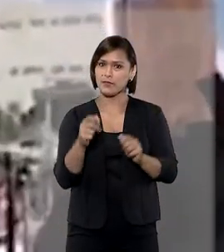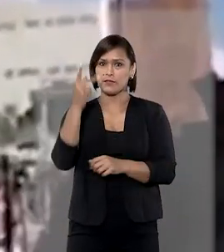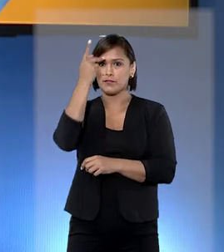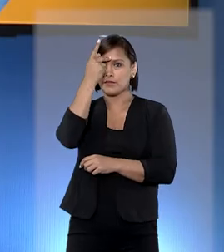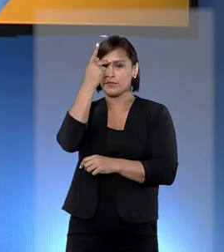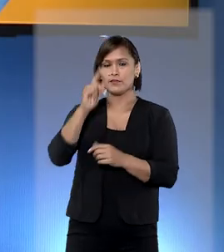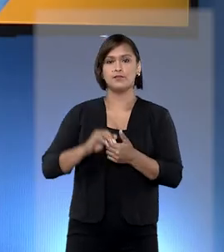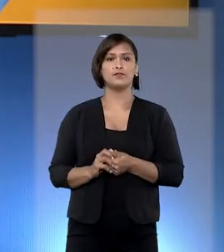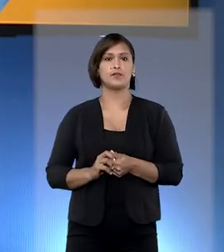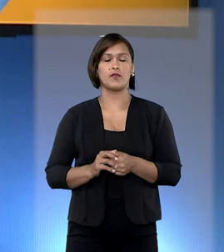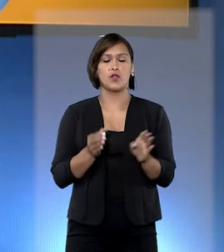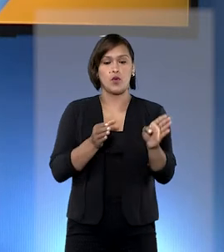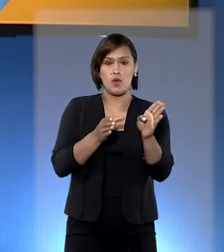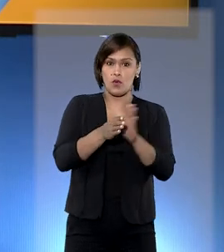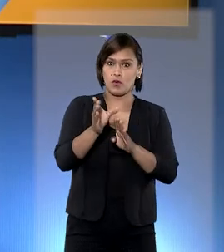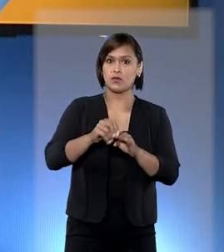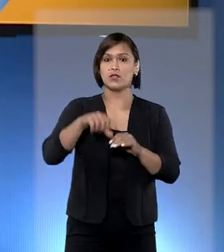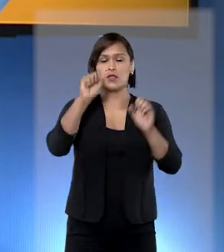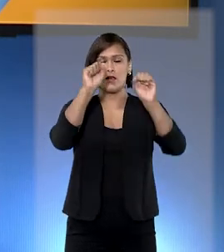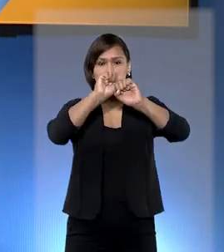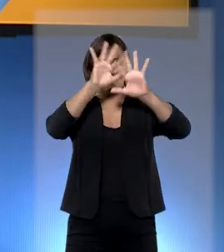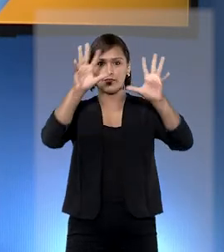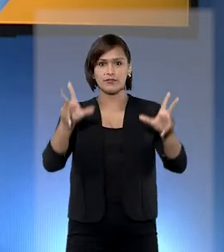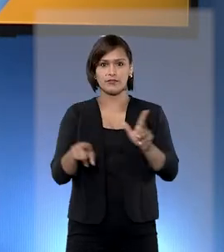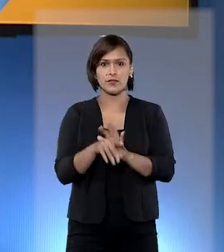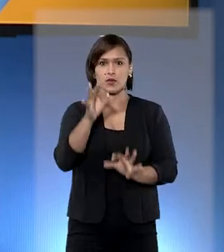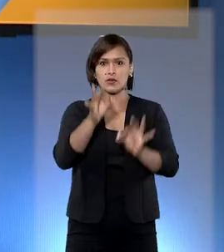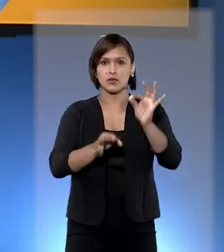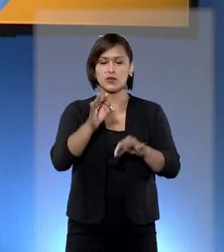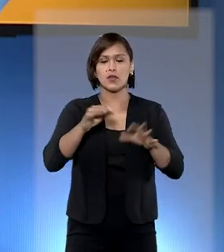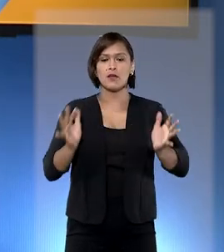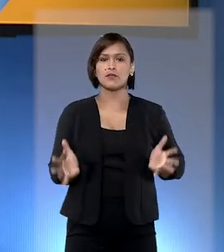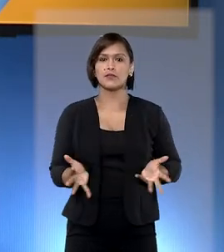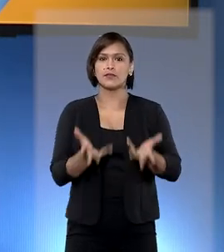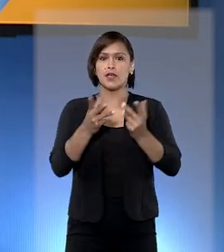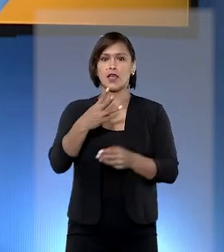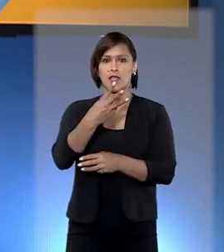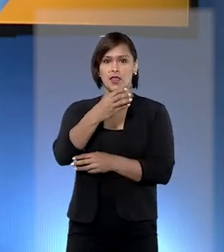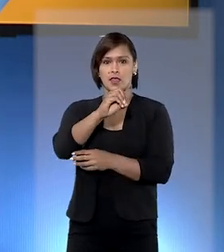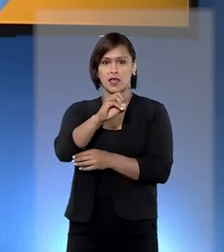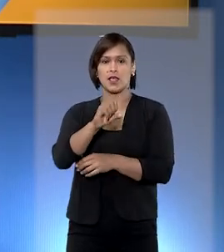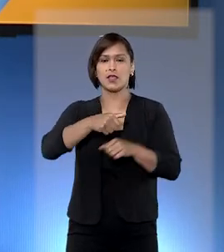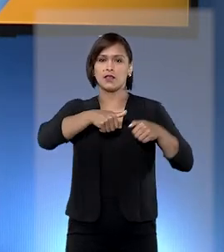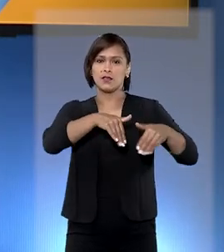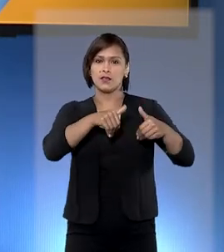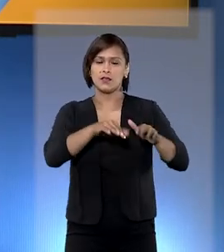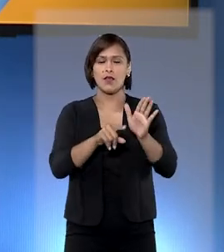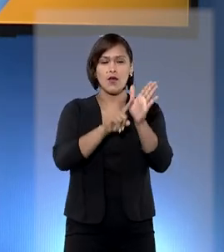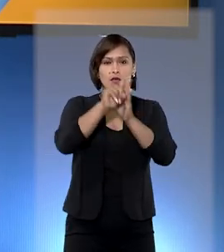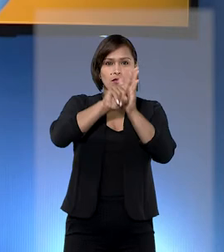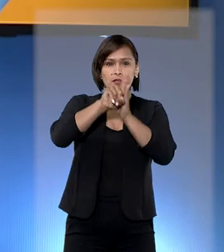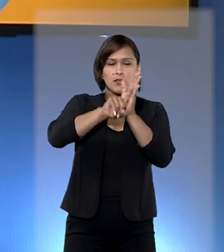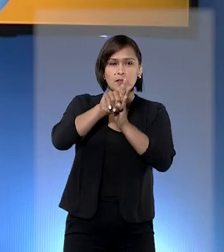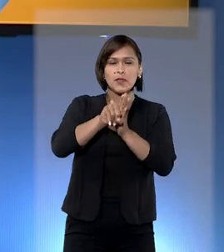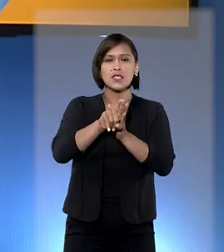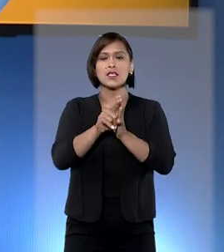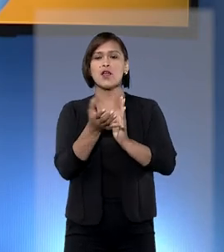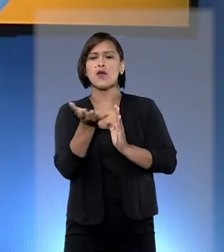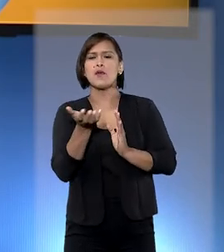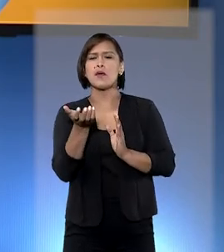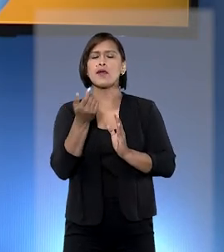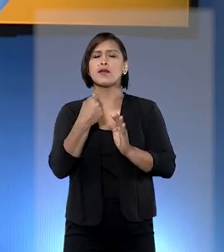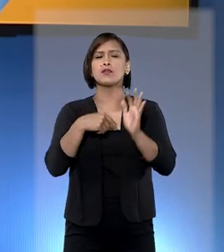estátua. O Conselho Nacional de Justiça está promovendo, até o dia 30 de setembro, uma pesquisa de satisfação